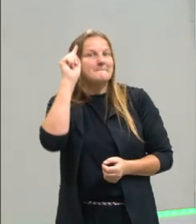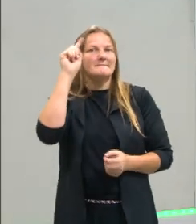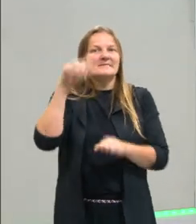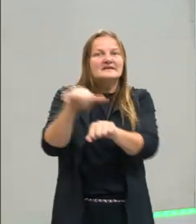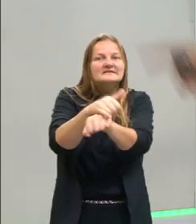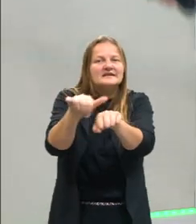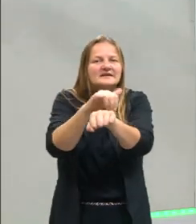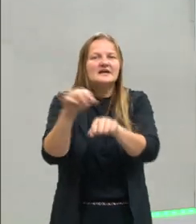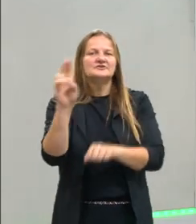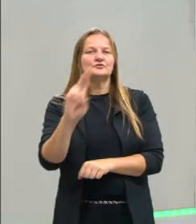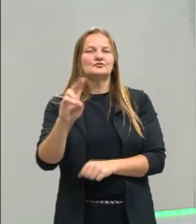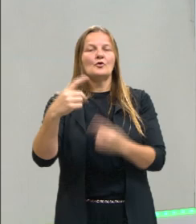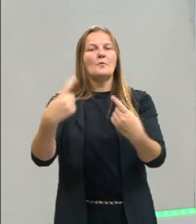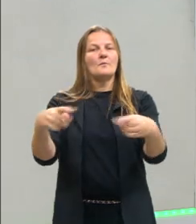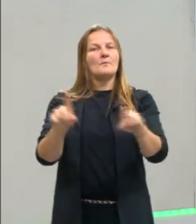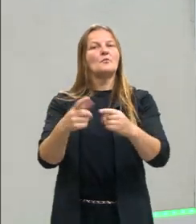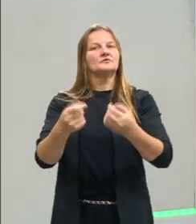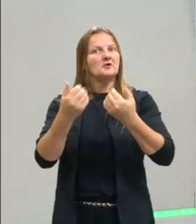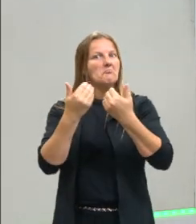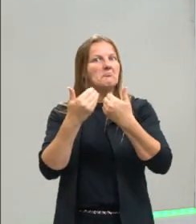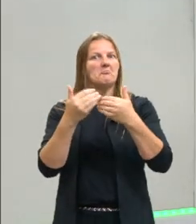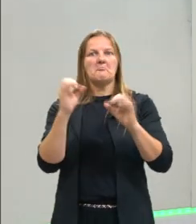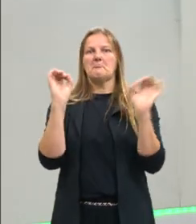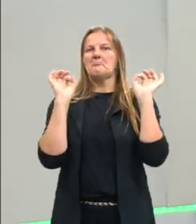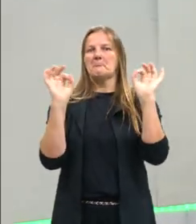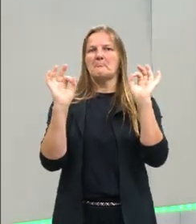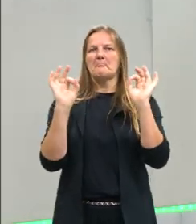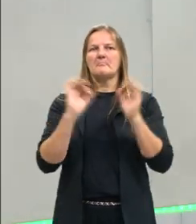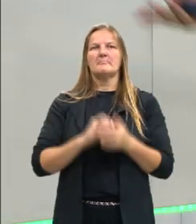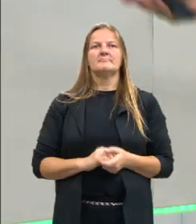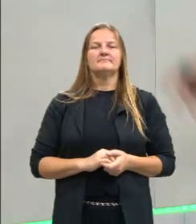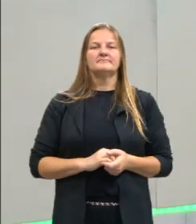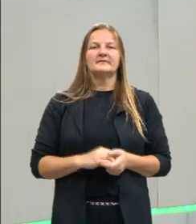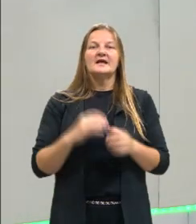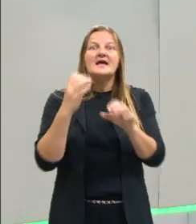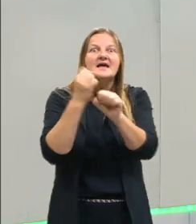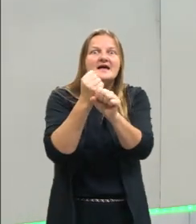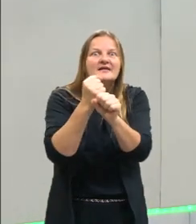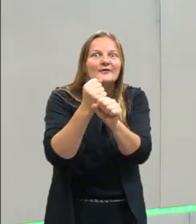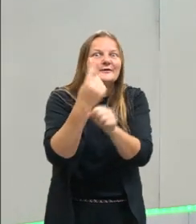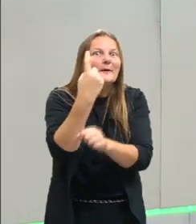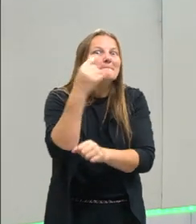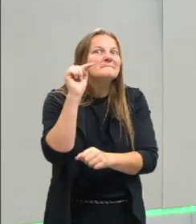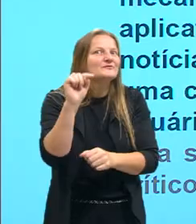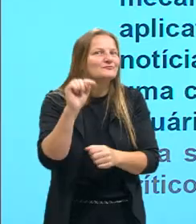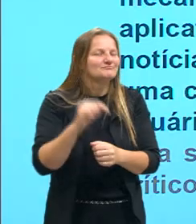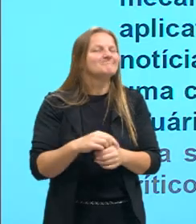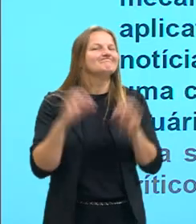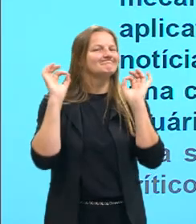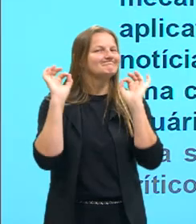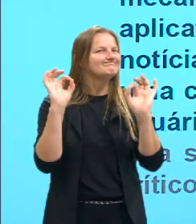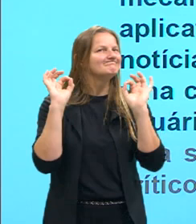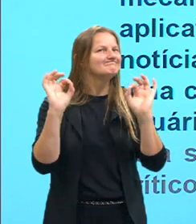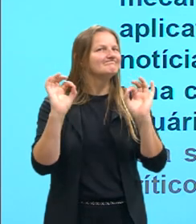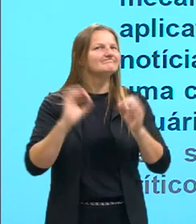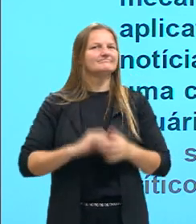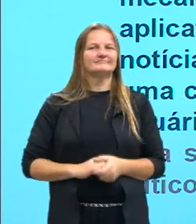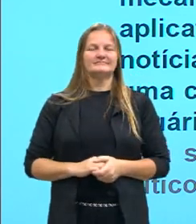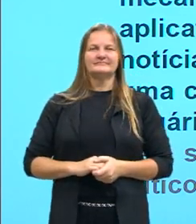devo usar. E ficou muito bem disposto. Tanto que a redação anota mil. E aí,